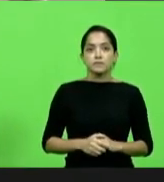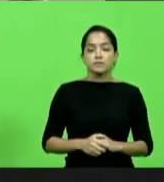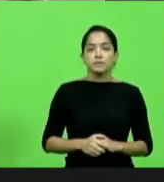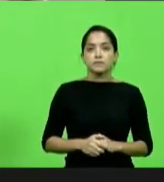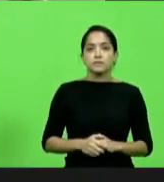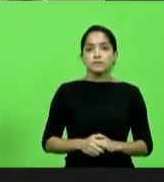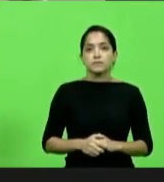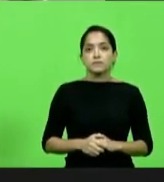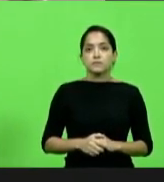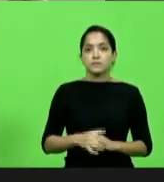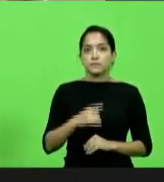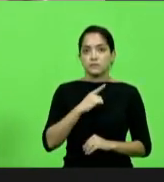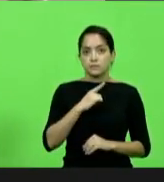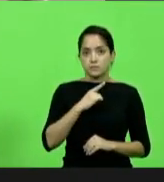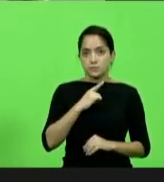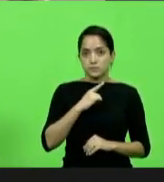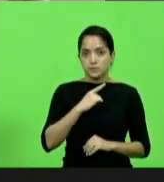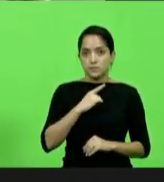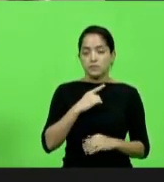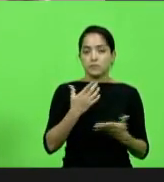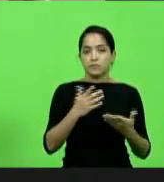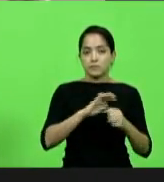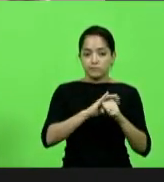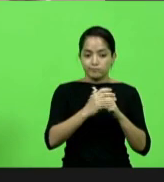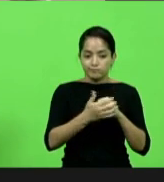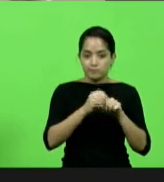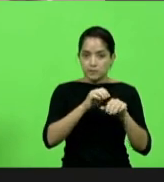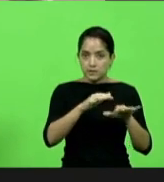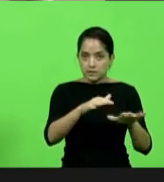tivemos o processo da pandemia inicial de Santa Catarina.